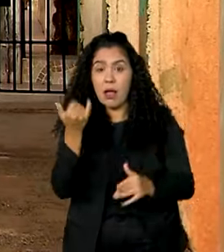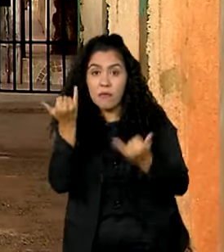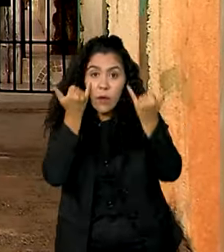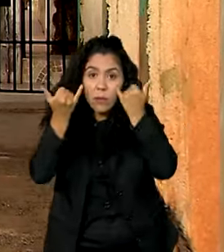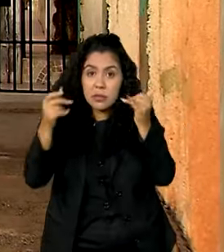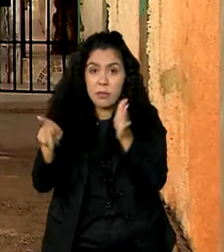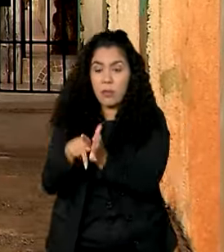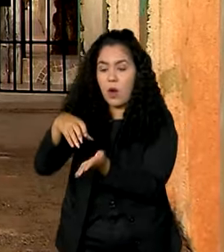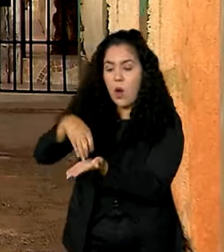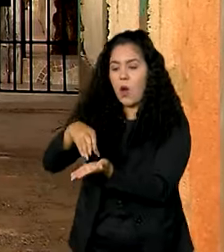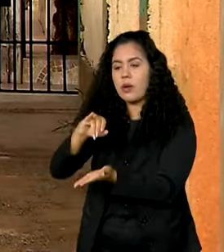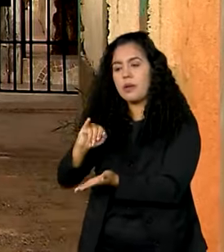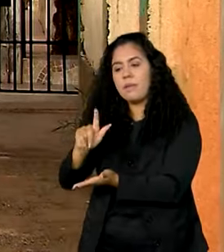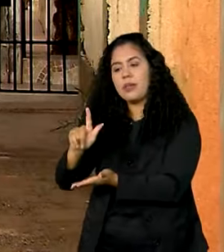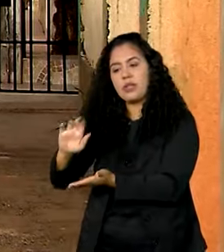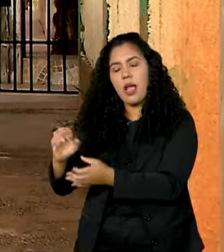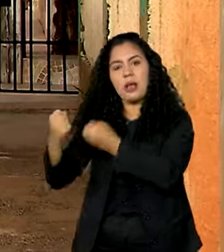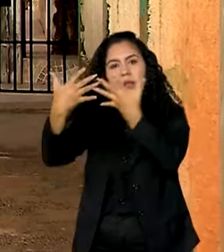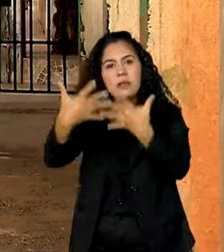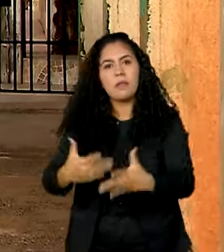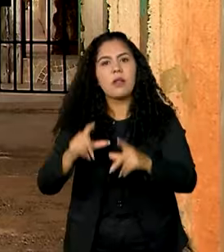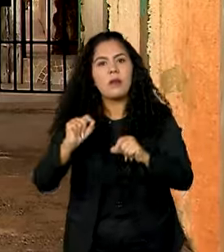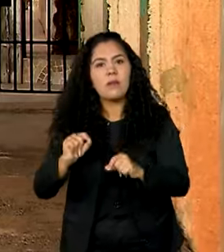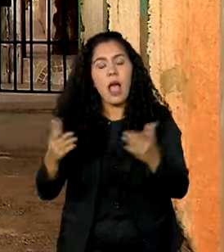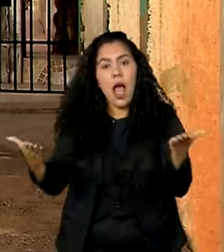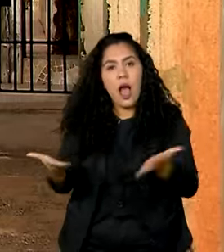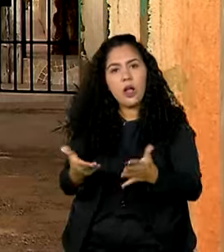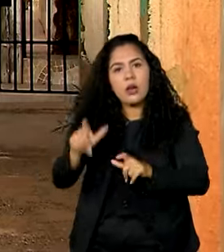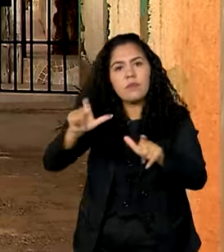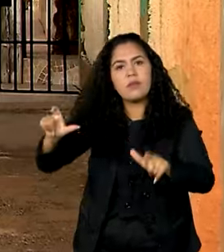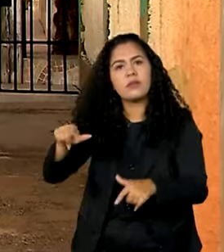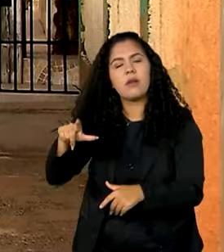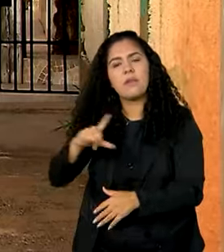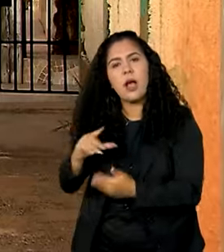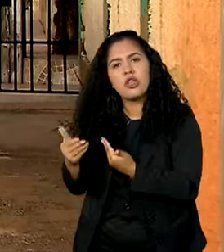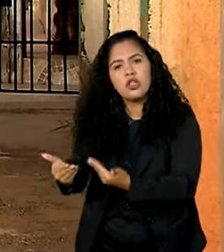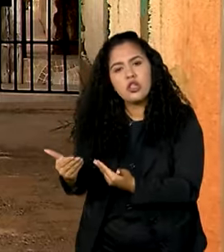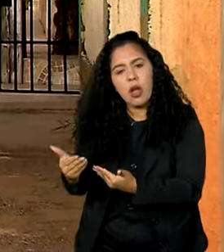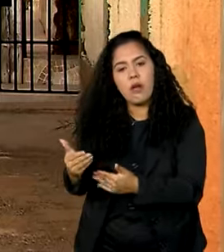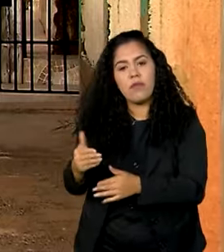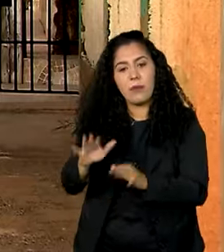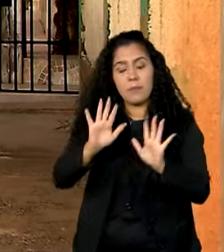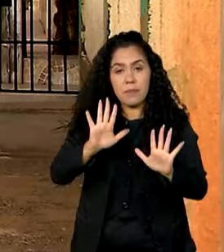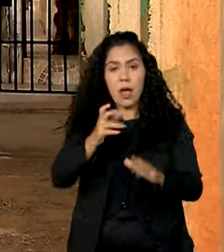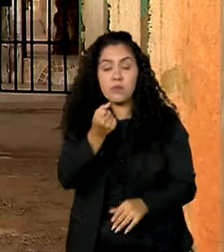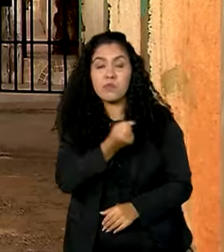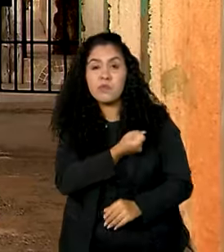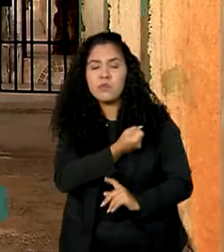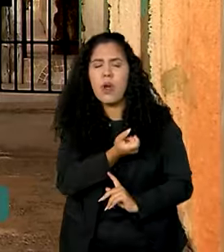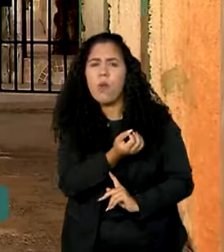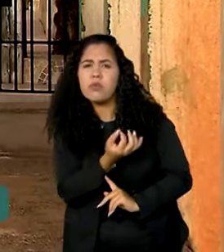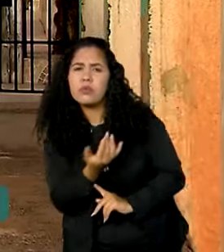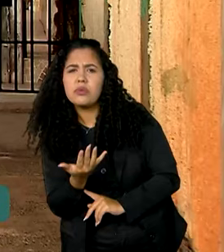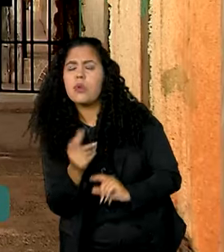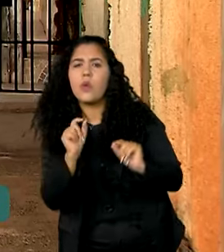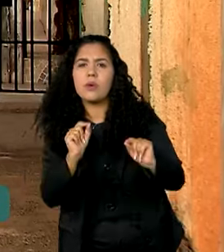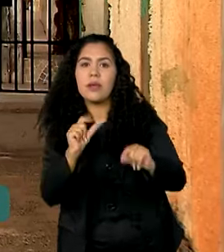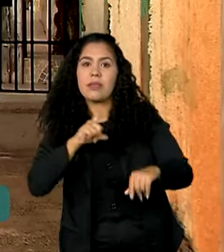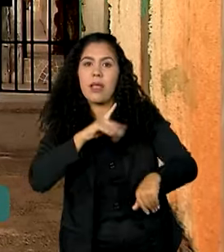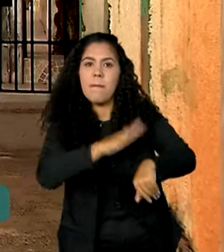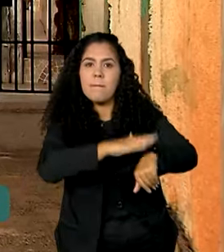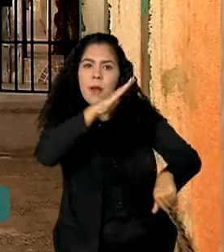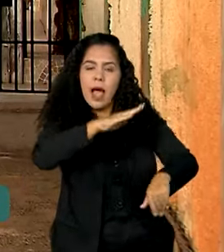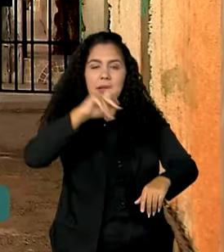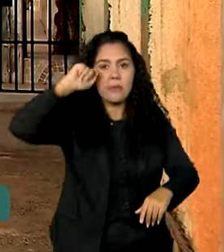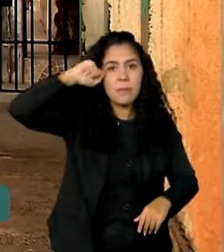população das favelas é mais jovem do que o restante do país, assim como há proporcionalmente mais pretos e